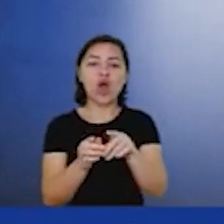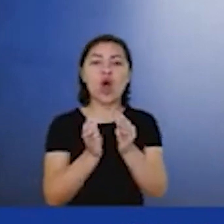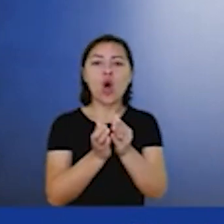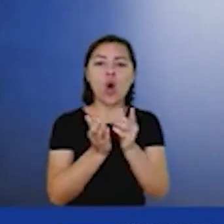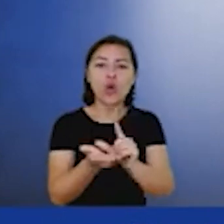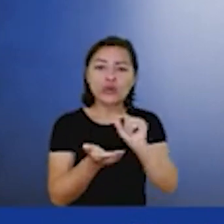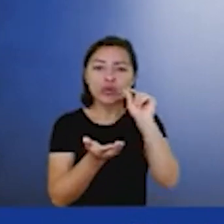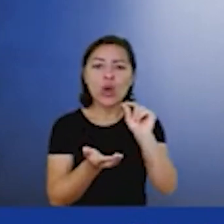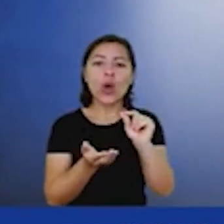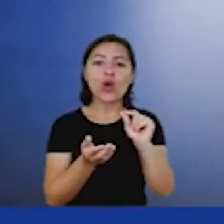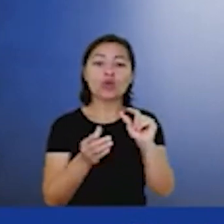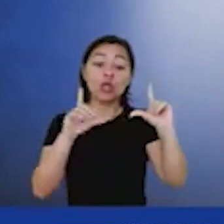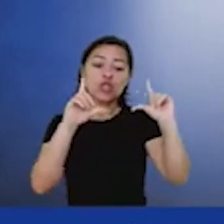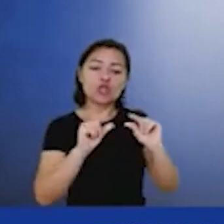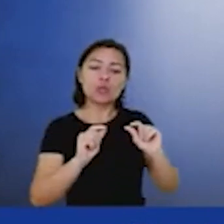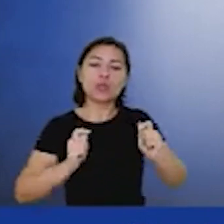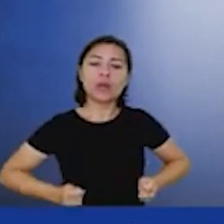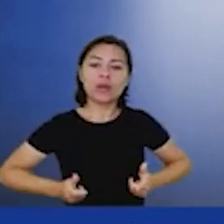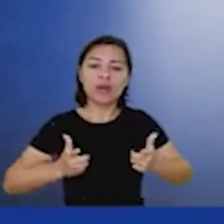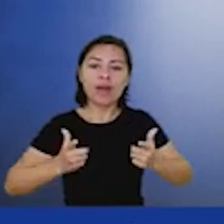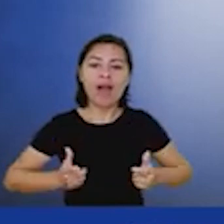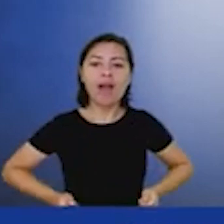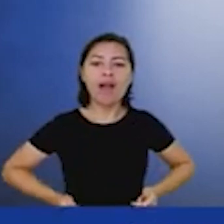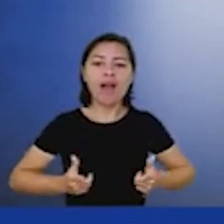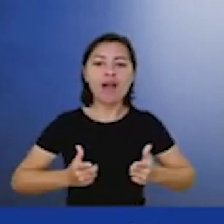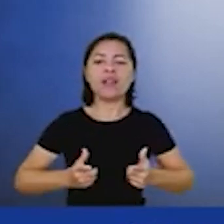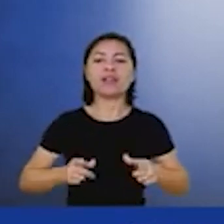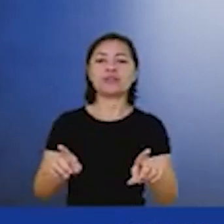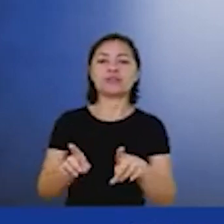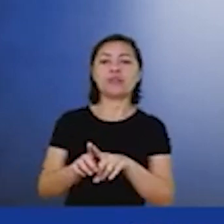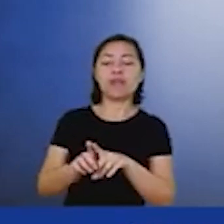redução do custo do risco